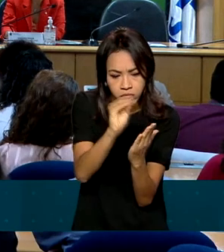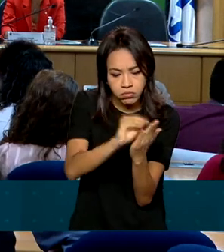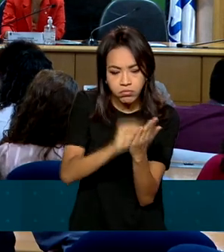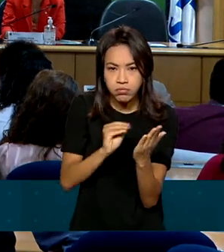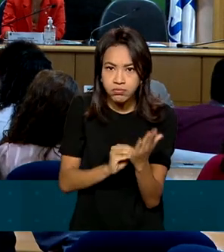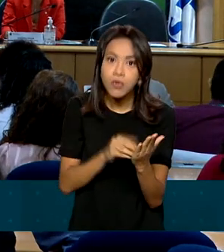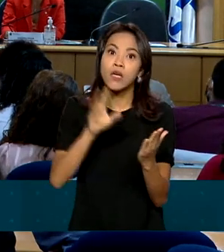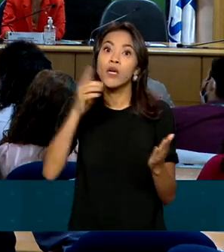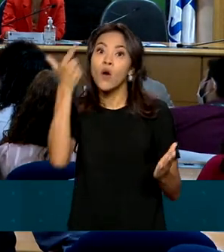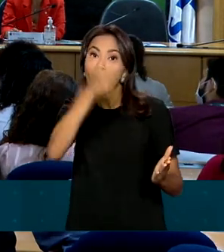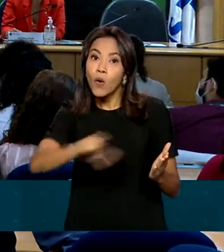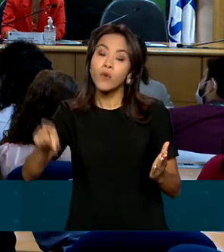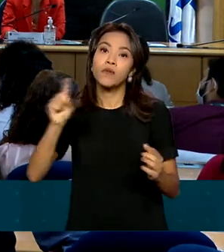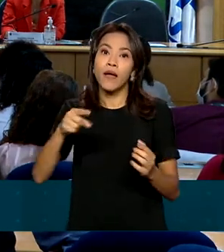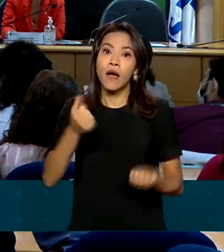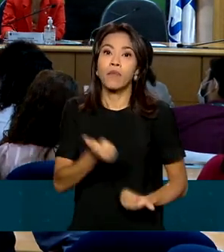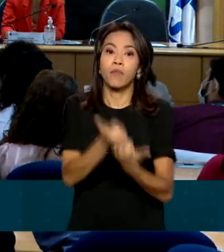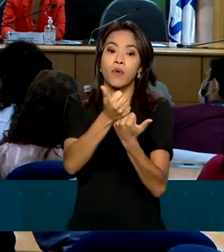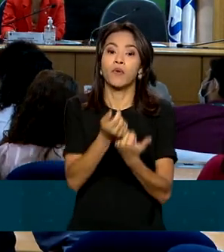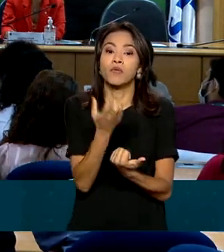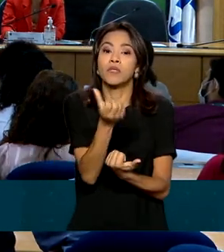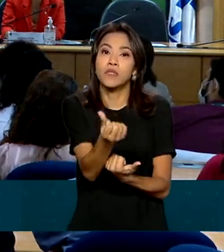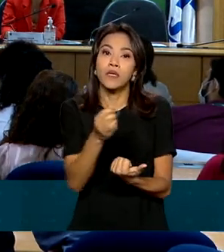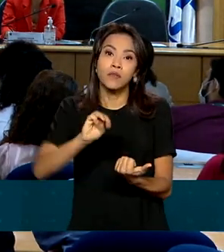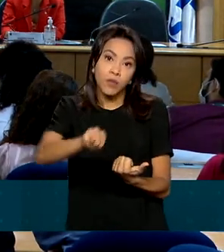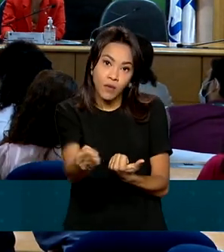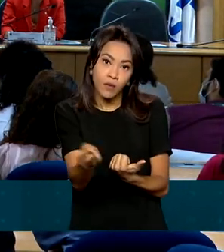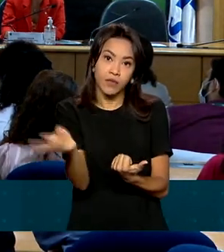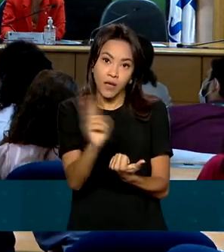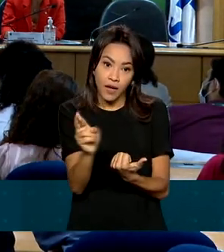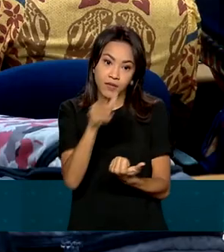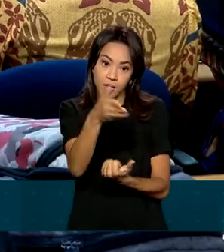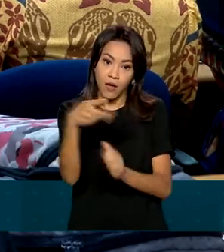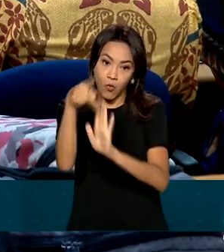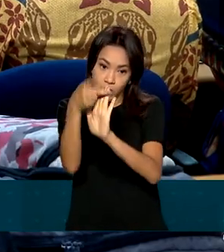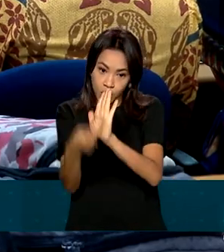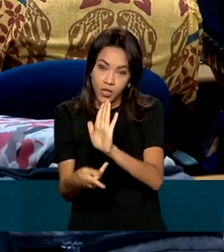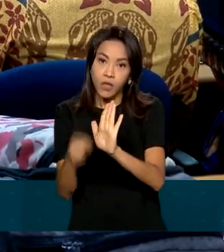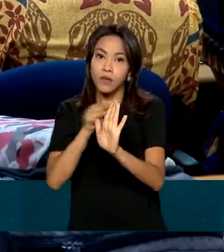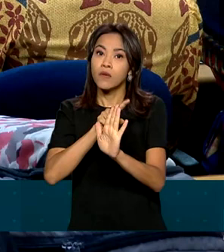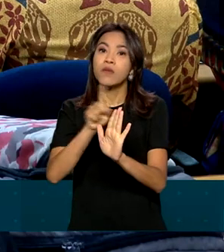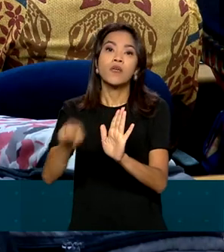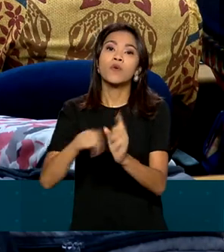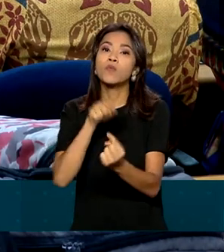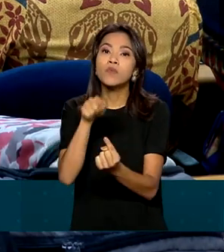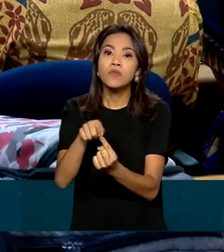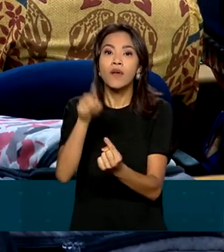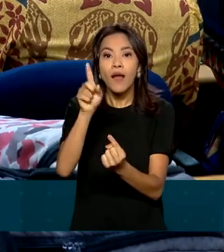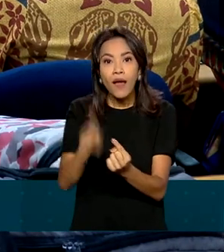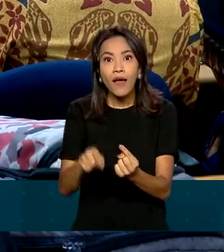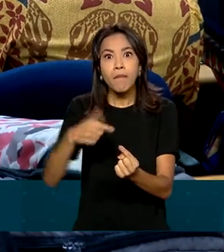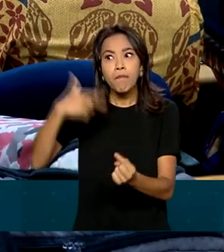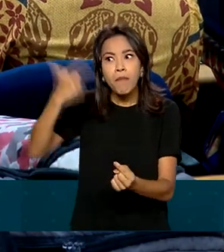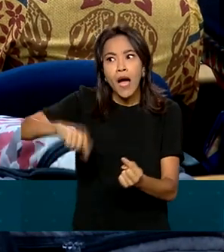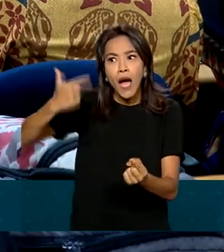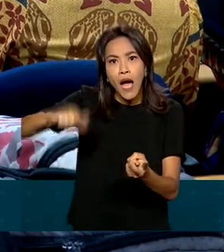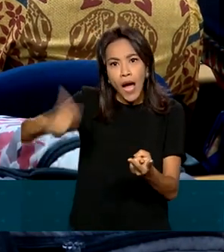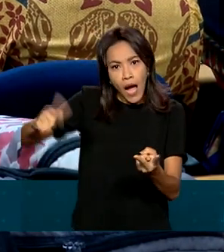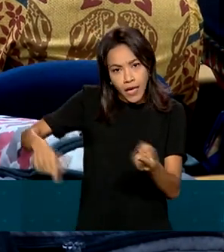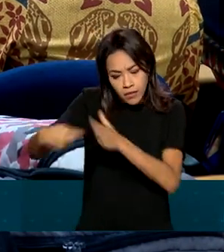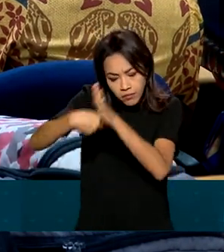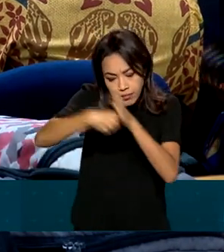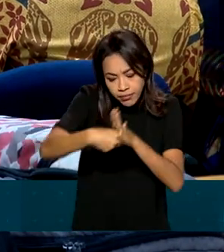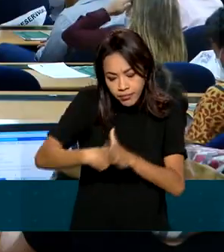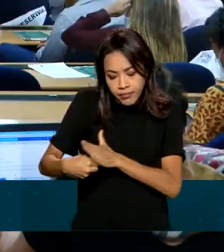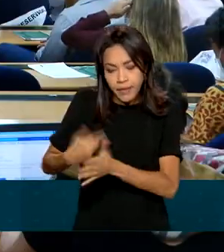financeiro de 6 milhões de reais para o projeto Integra Chagas, que visa aumentar a oferta de exames e tratamentos